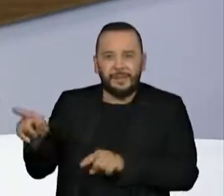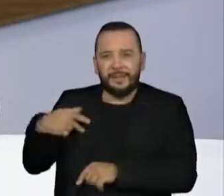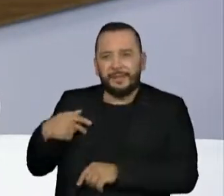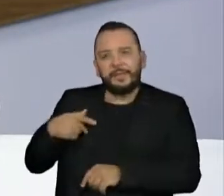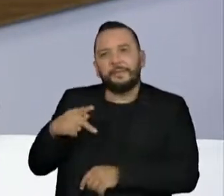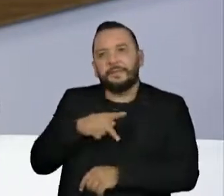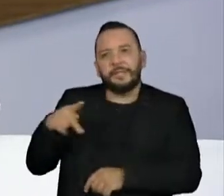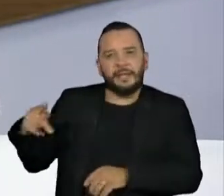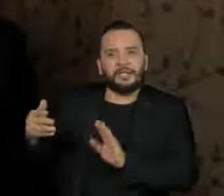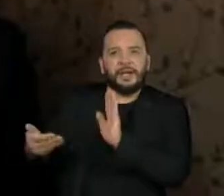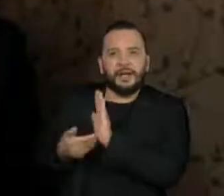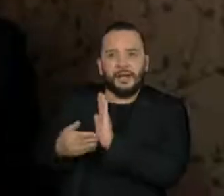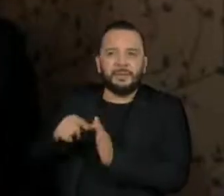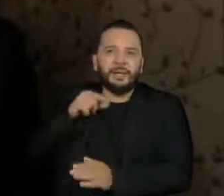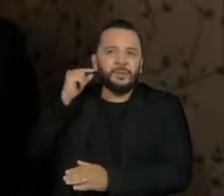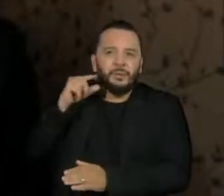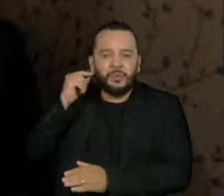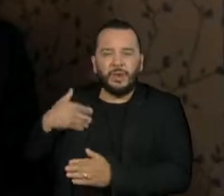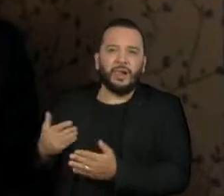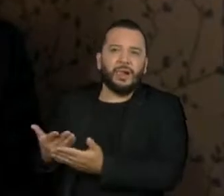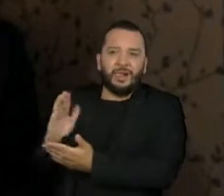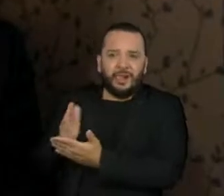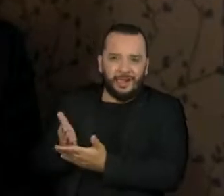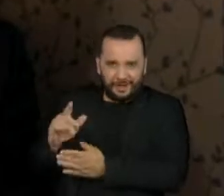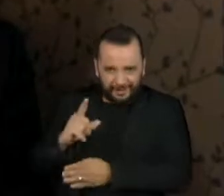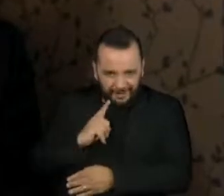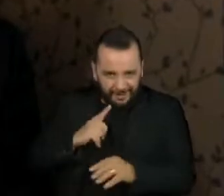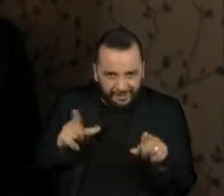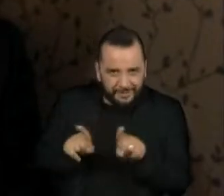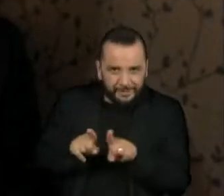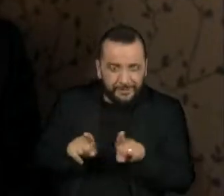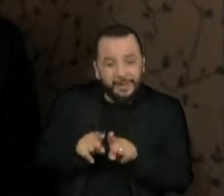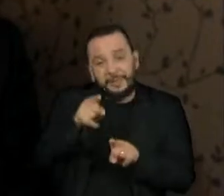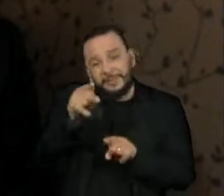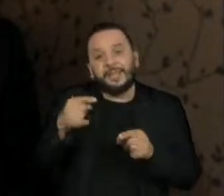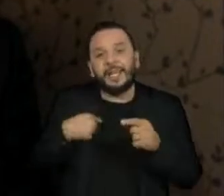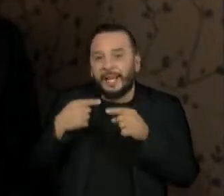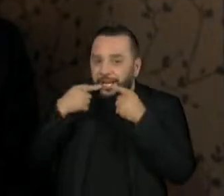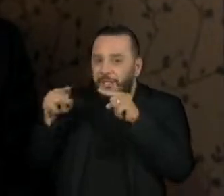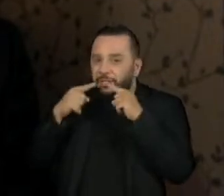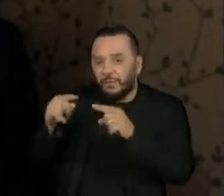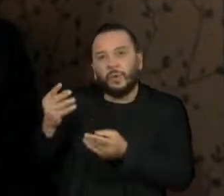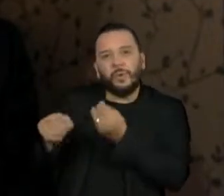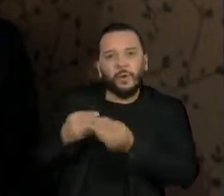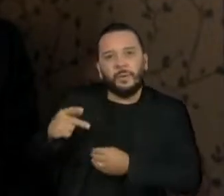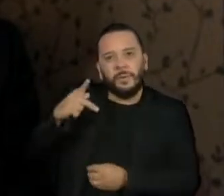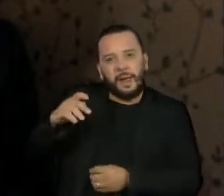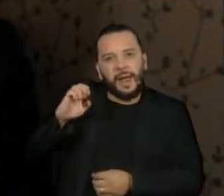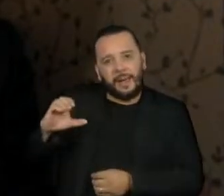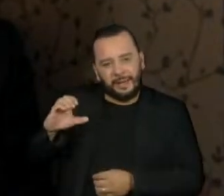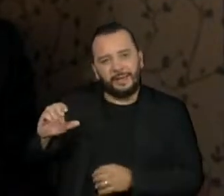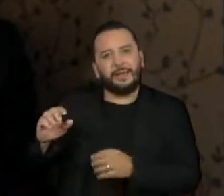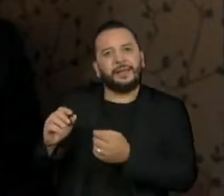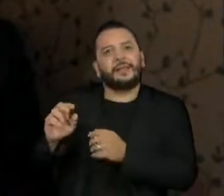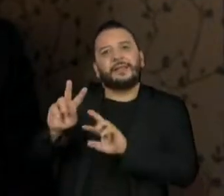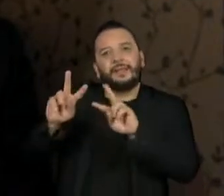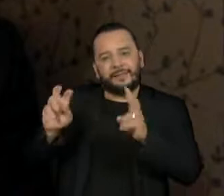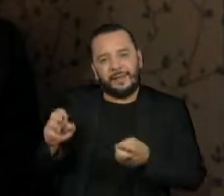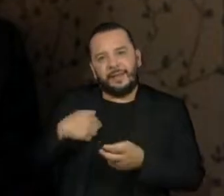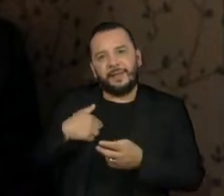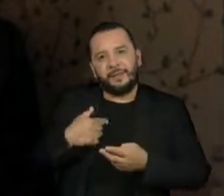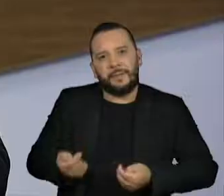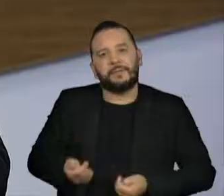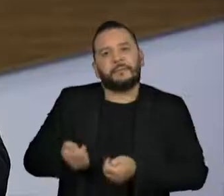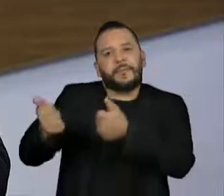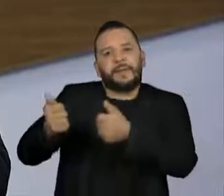da Câmara, Arthur Lira? O senhor acabou de criticar a condução dele na PEC dos Precatórios com essas manobras regimentais que